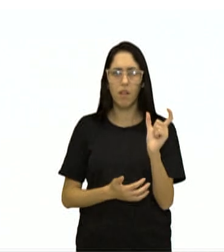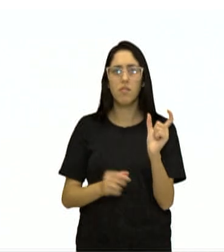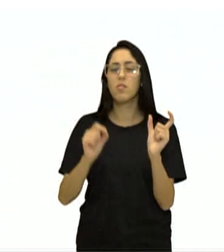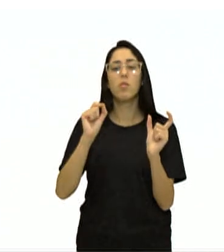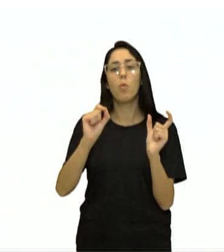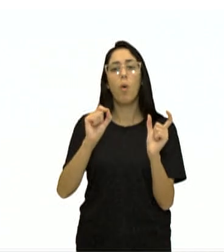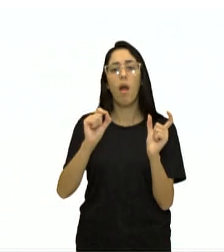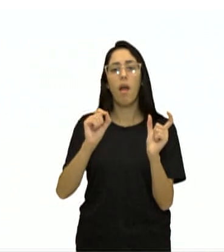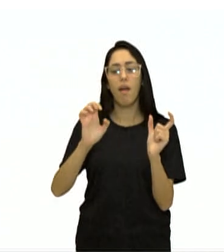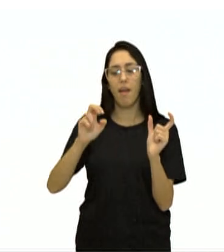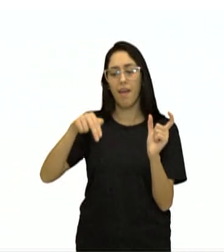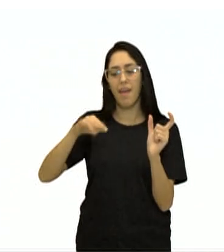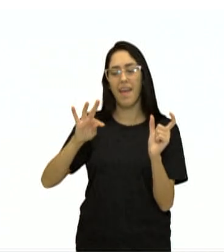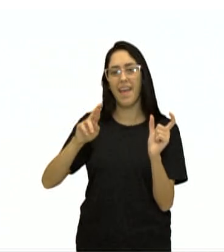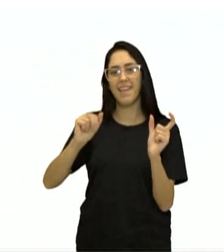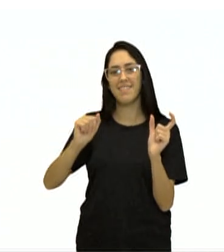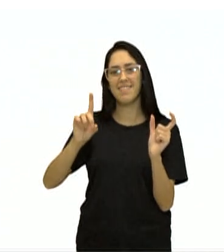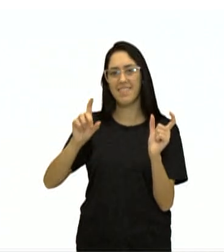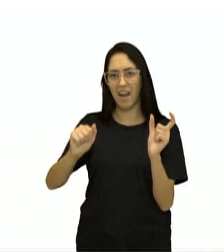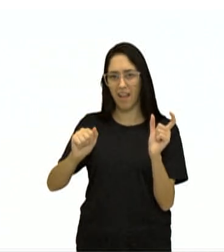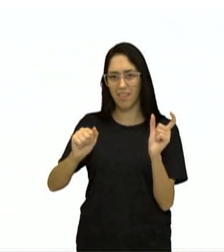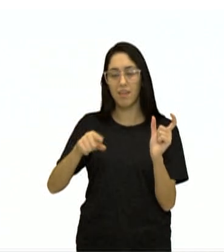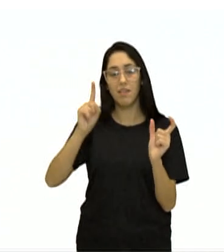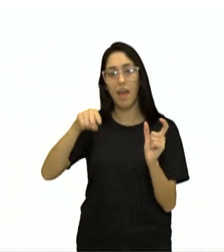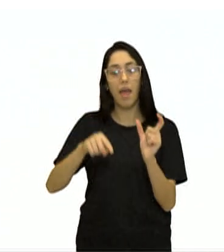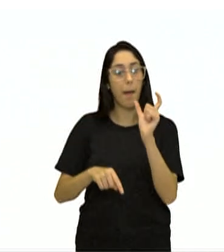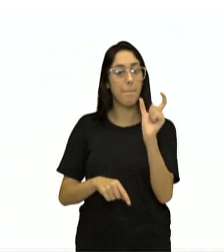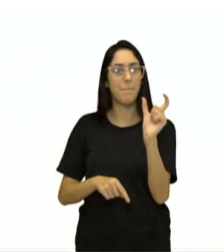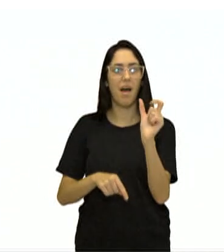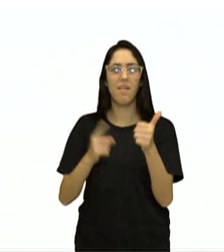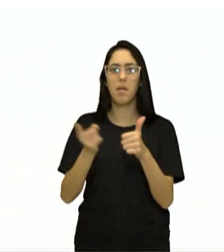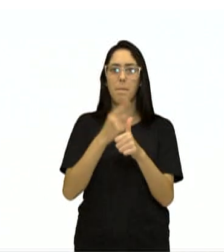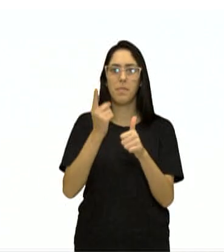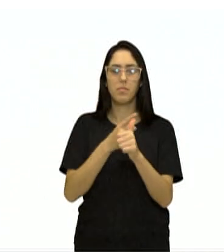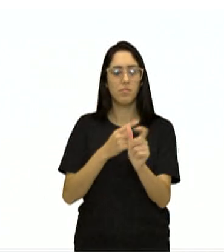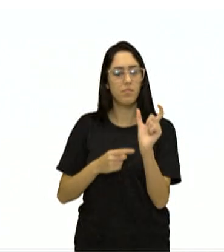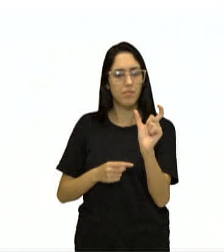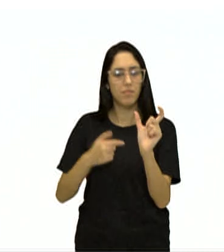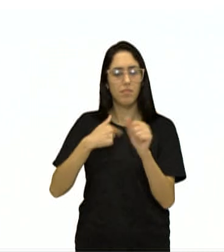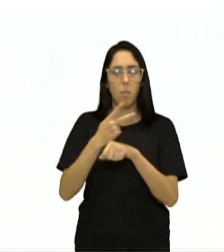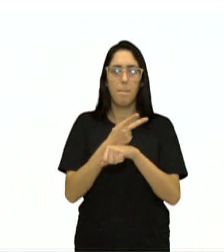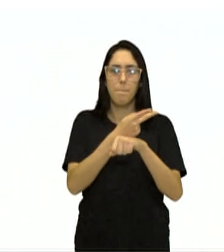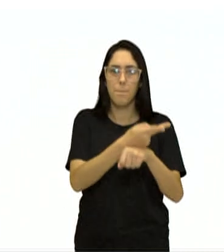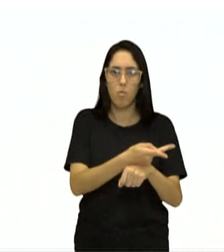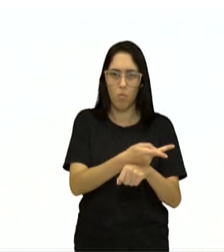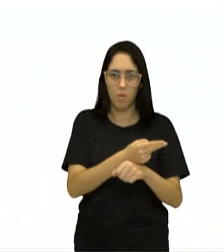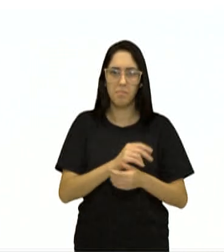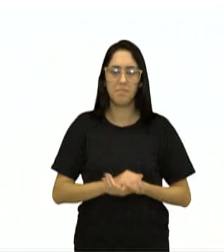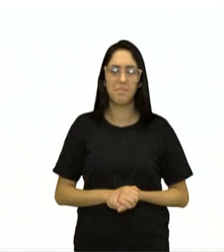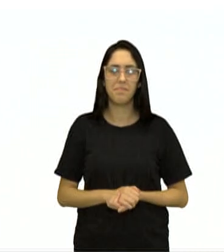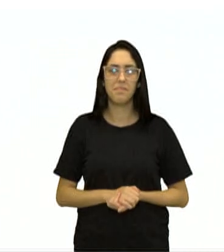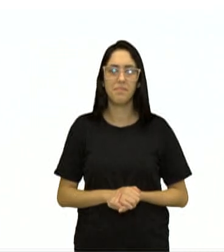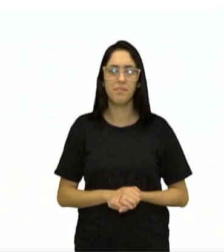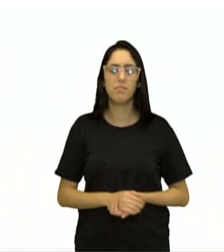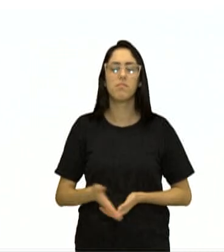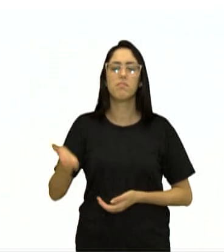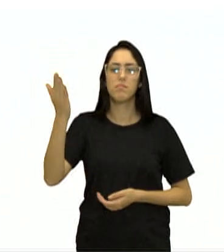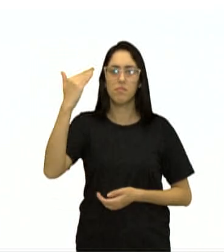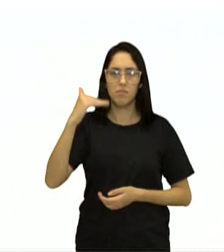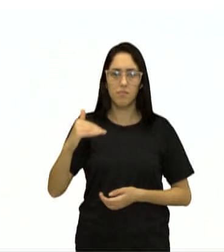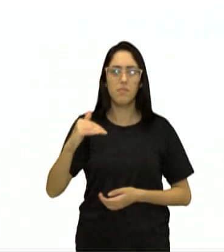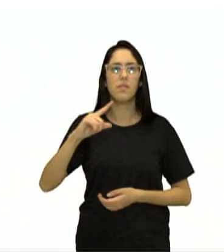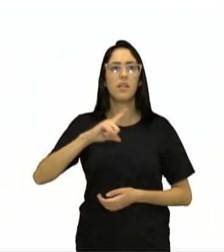entrada. A entrada é a palavra que eu vou buscar para dar a definição. Na sequência,